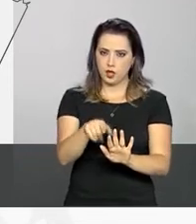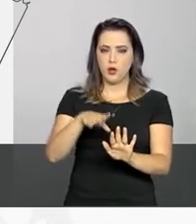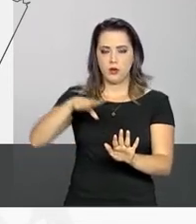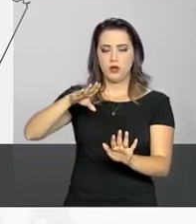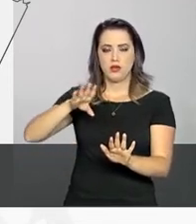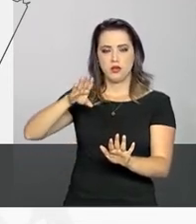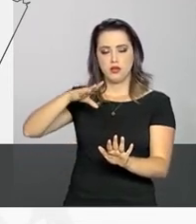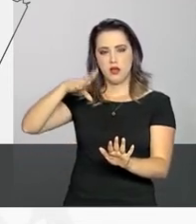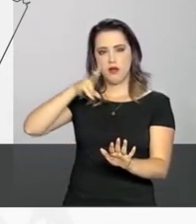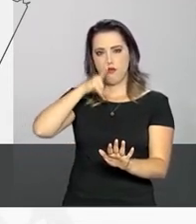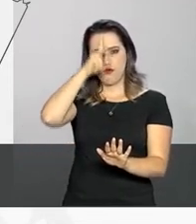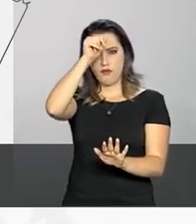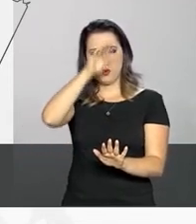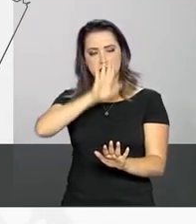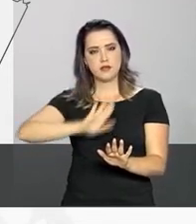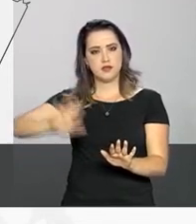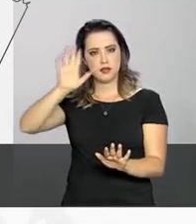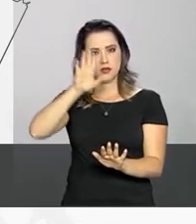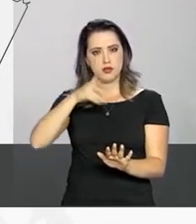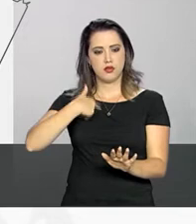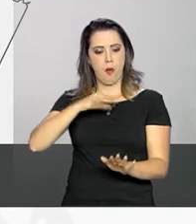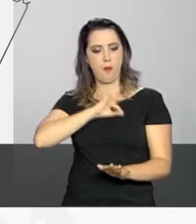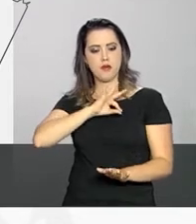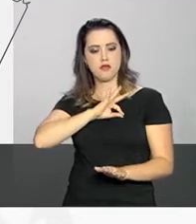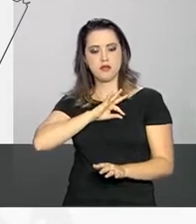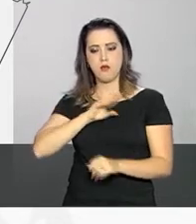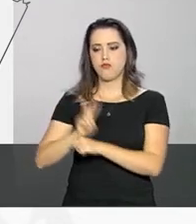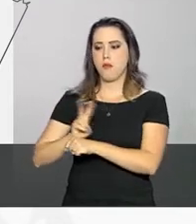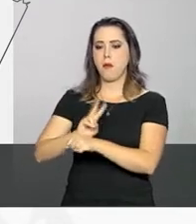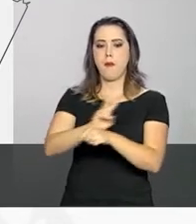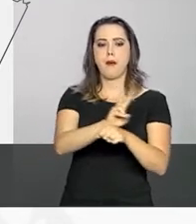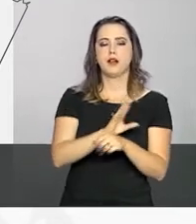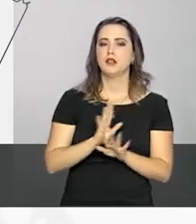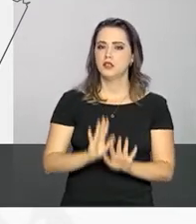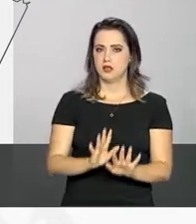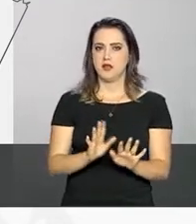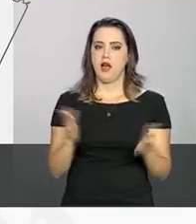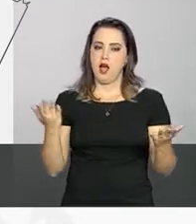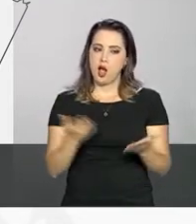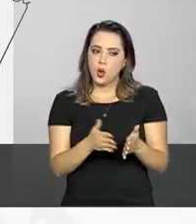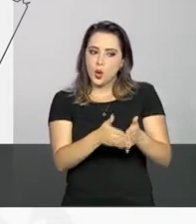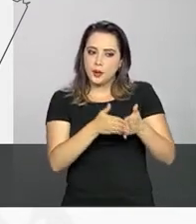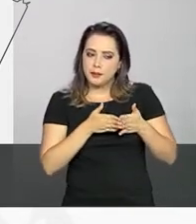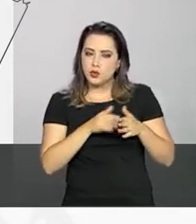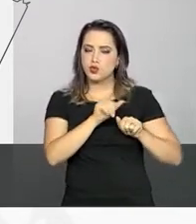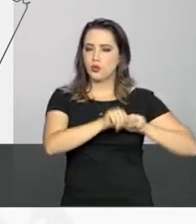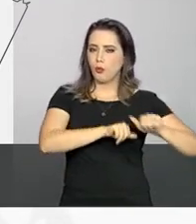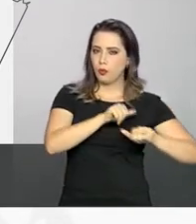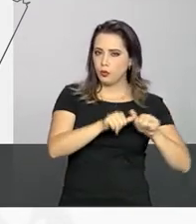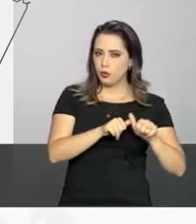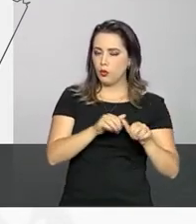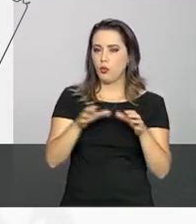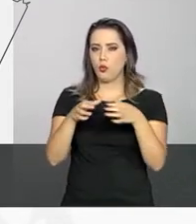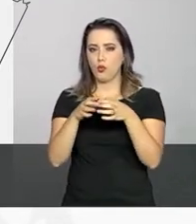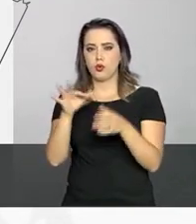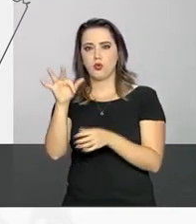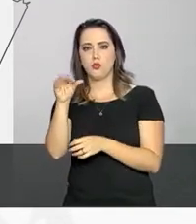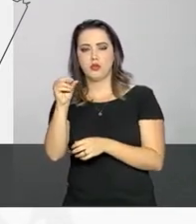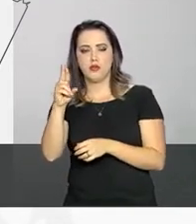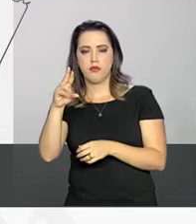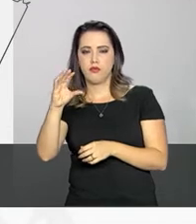fizesse policiamento ostensivo, nós não estávamos podendo fazê-lo. Agora foi feita a solicitação e nós